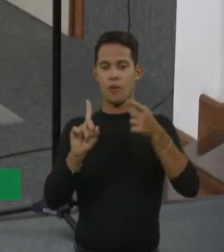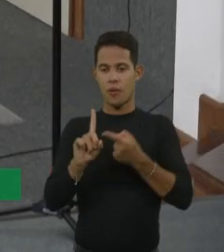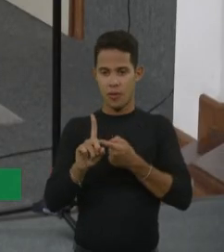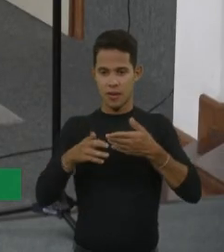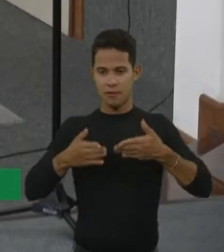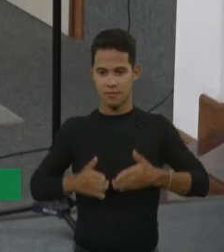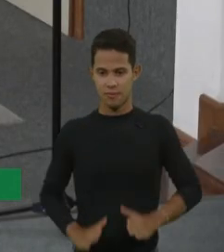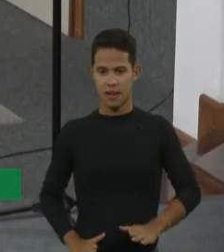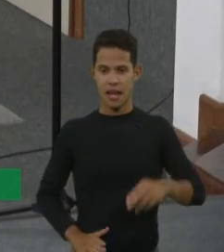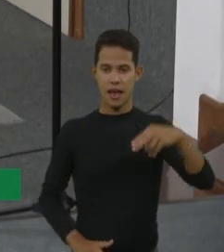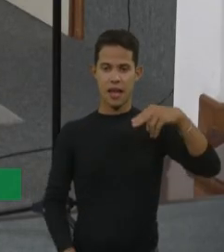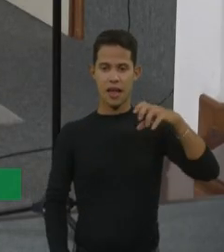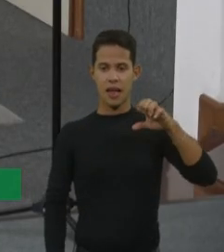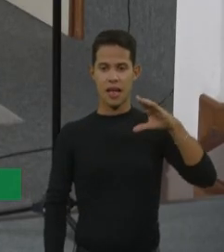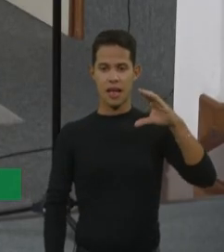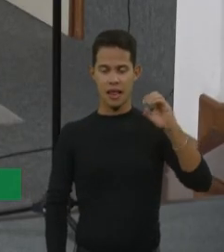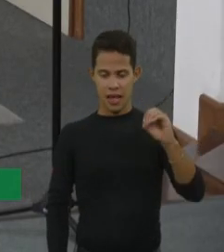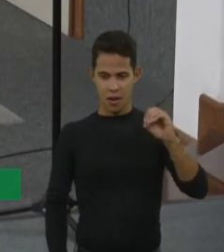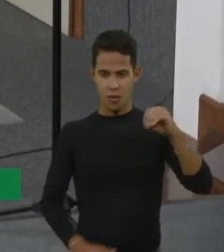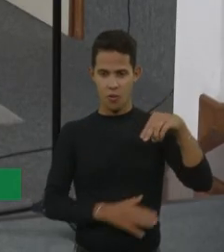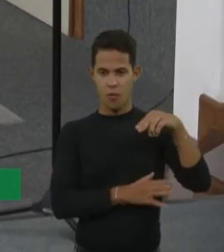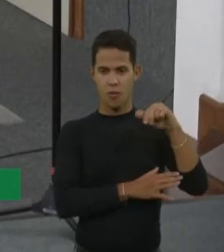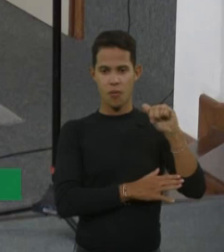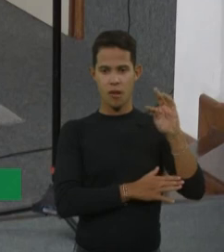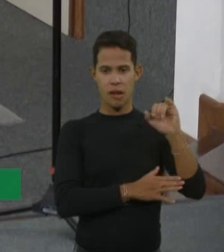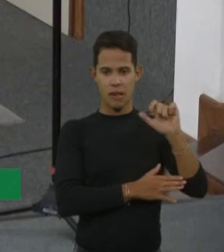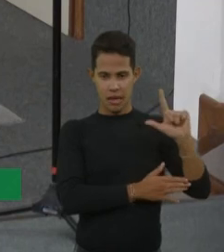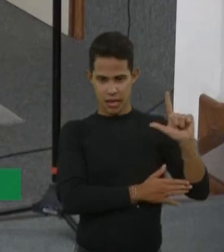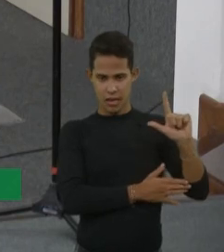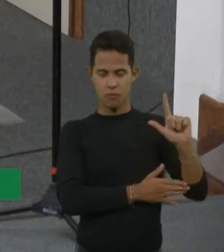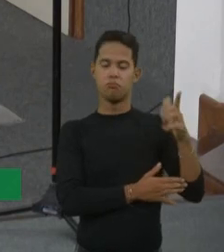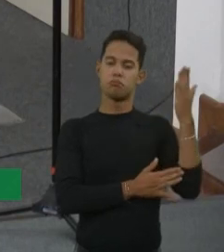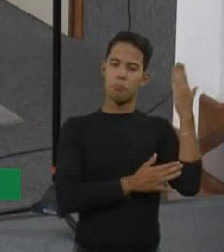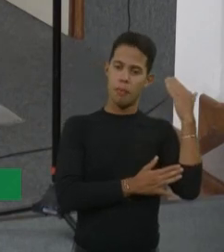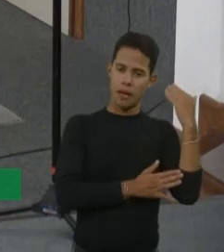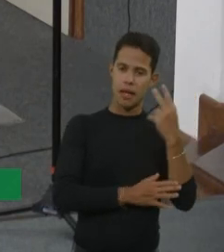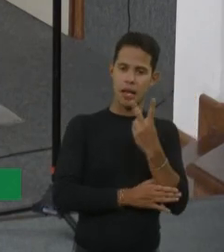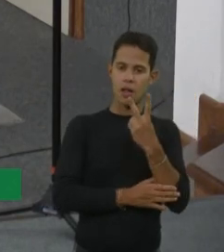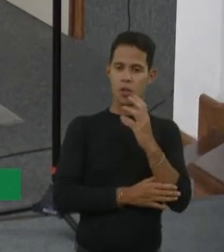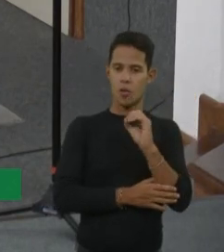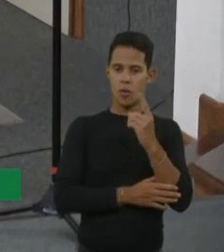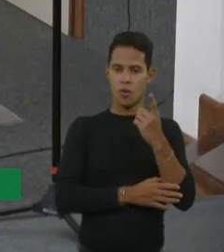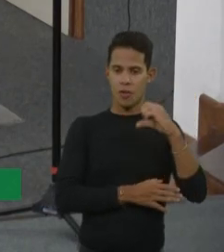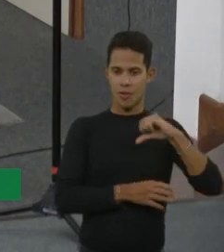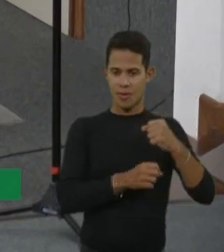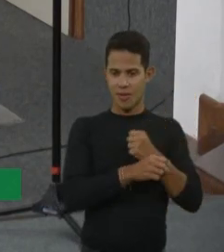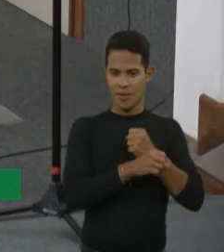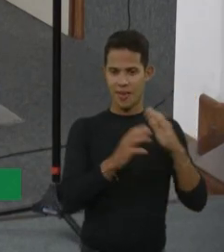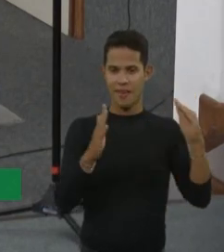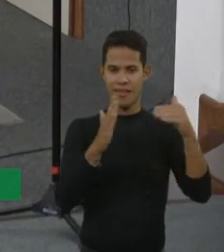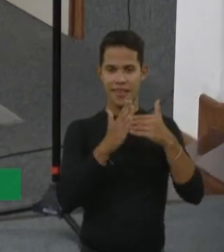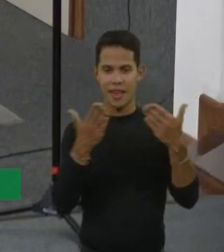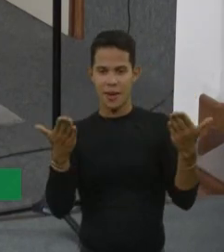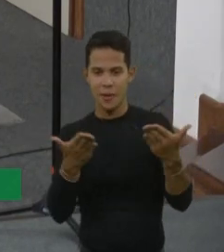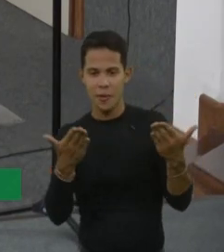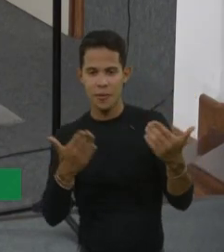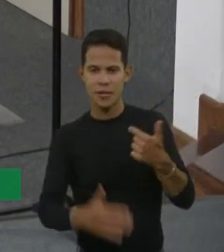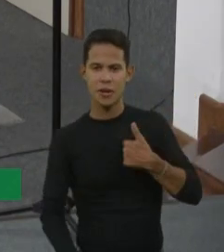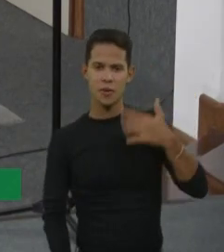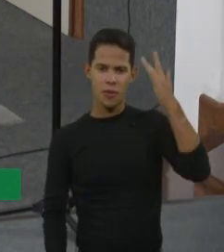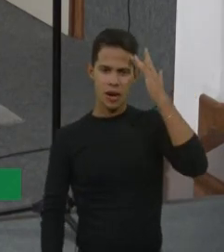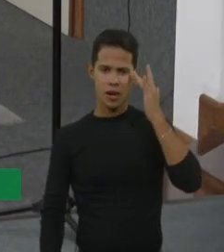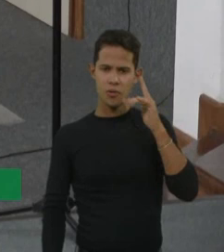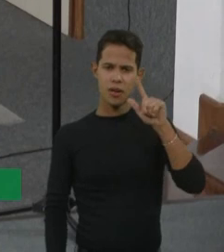maiores, né? Desde 2019 eu brinco que eu acho que esse aqui é a minha quinta filha, não sei, enfim, se eu for